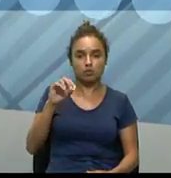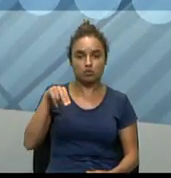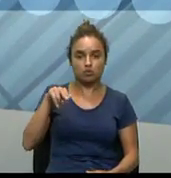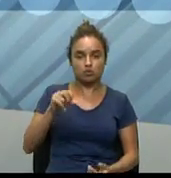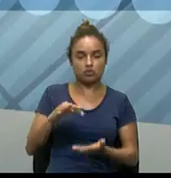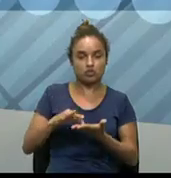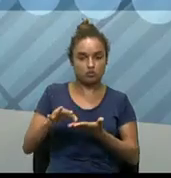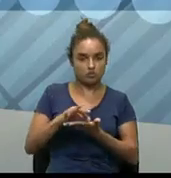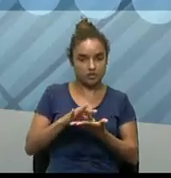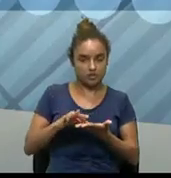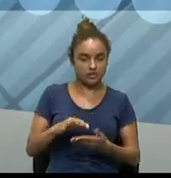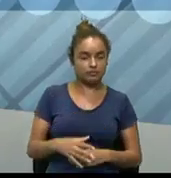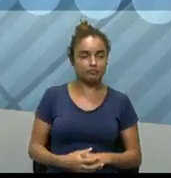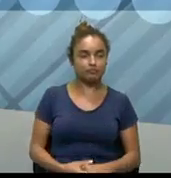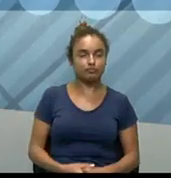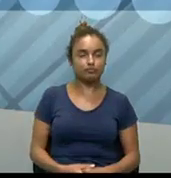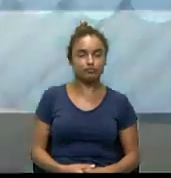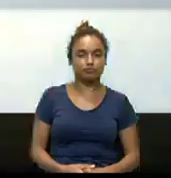vídeo.